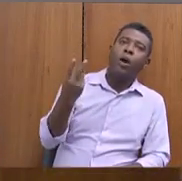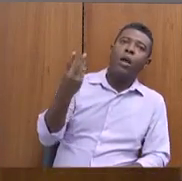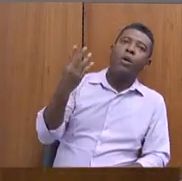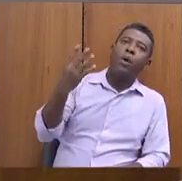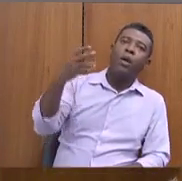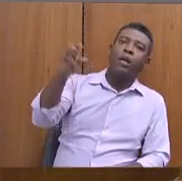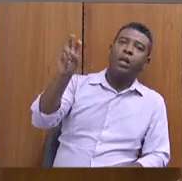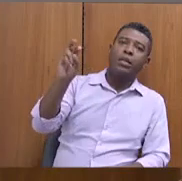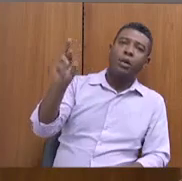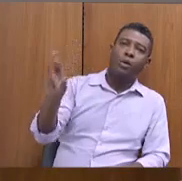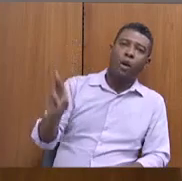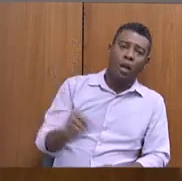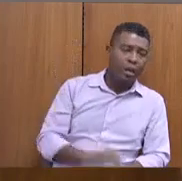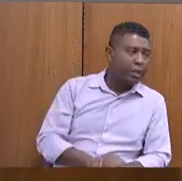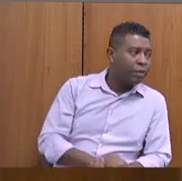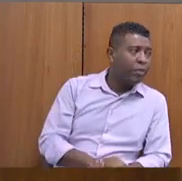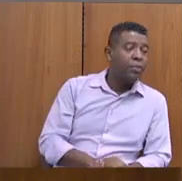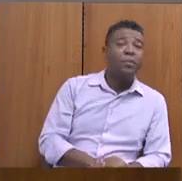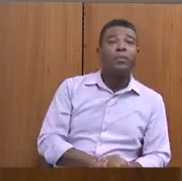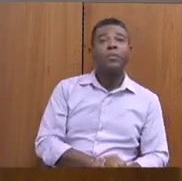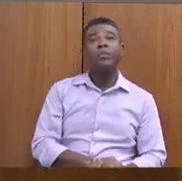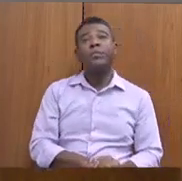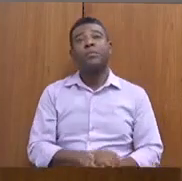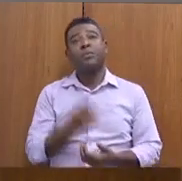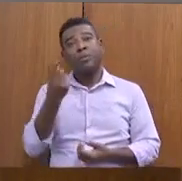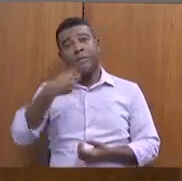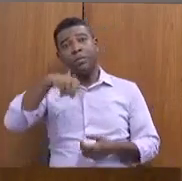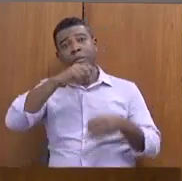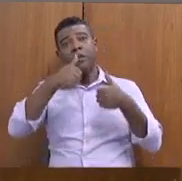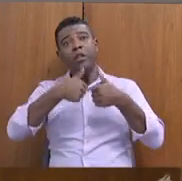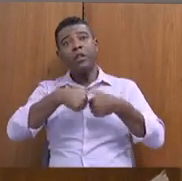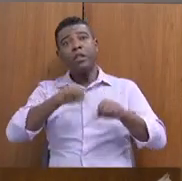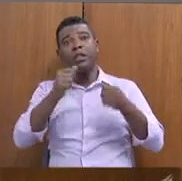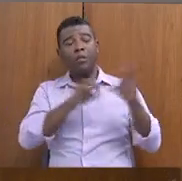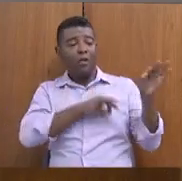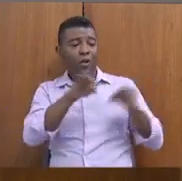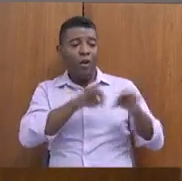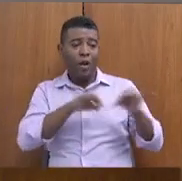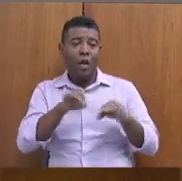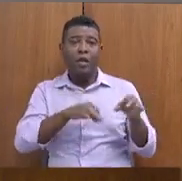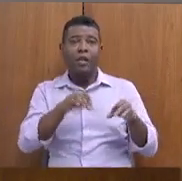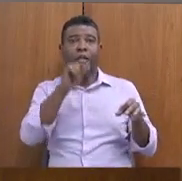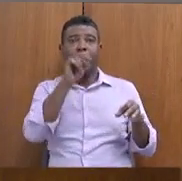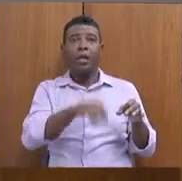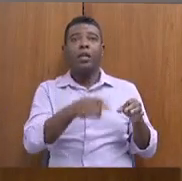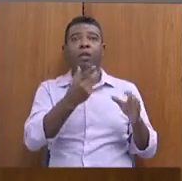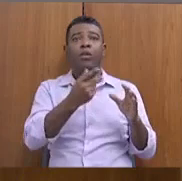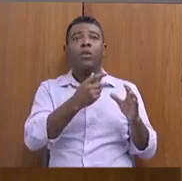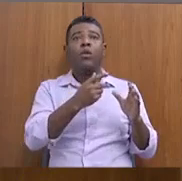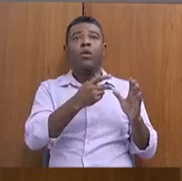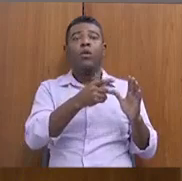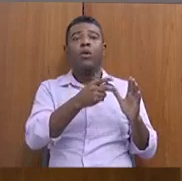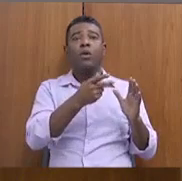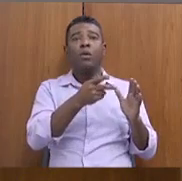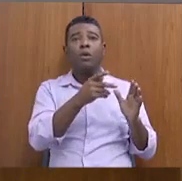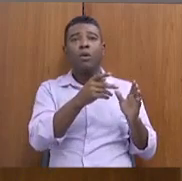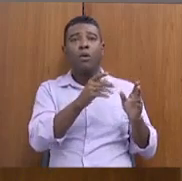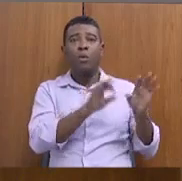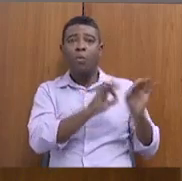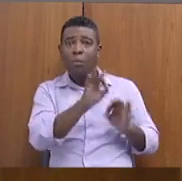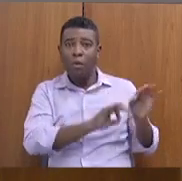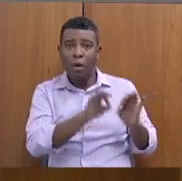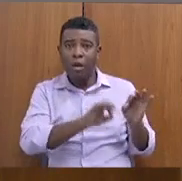Nós estamos com a manutenção regular do programa e regularização dos repassos financeiros pelo governo federal. É um governo que é